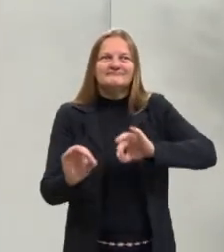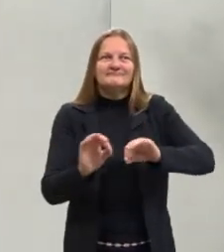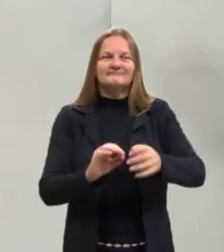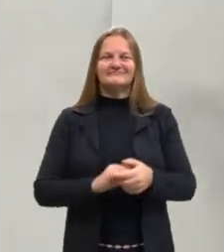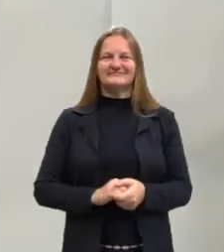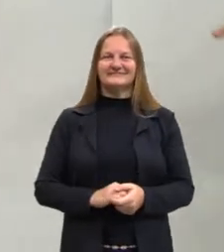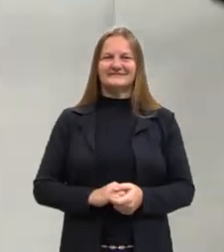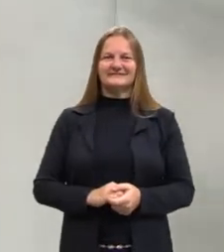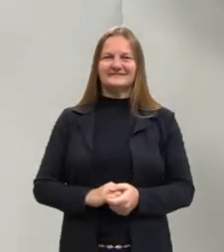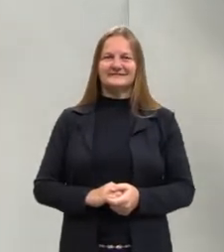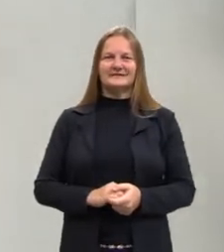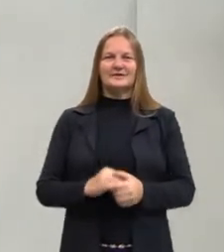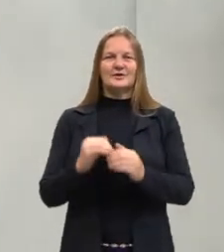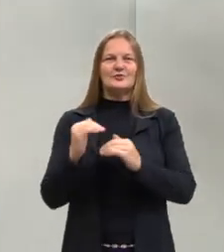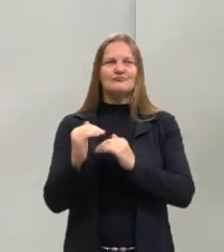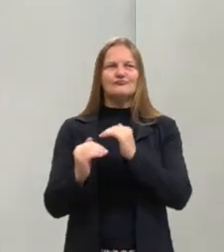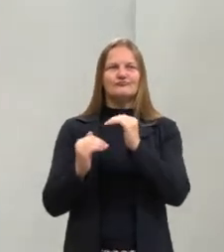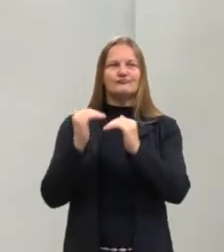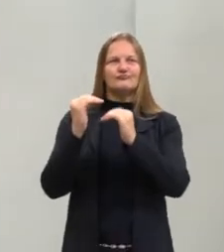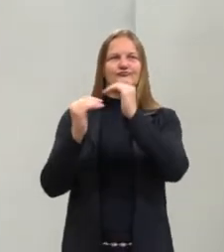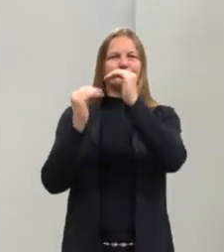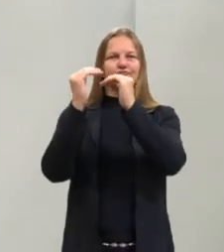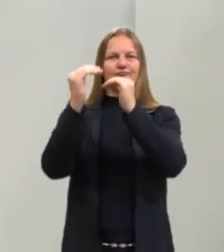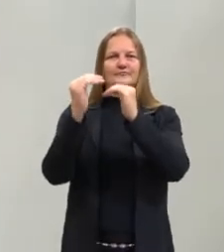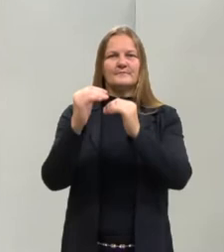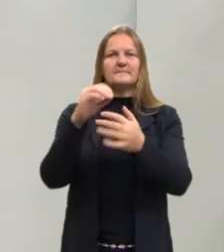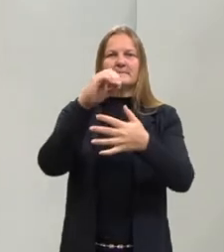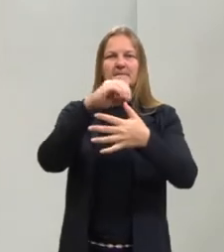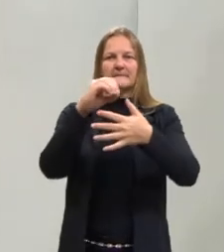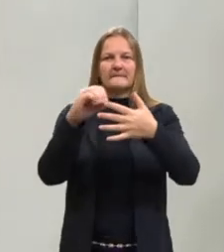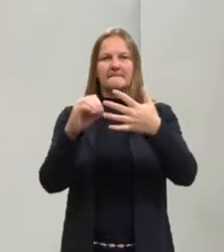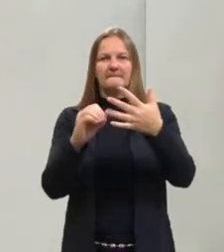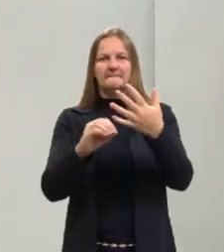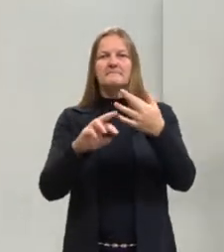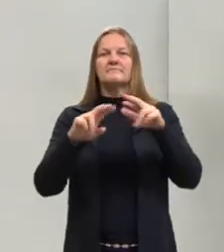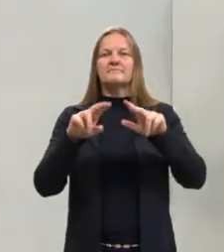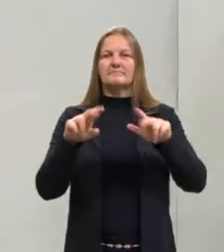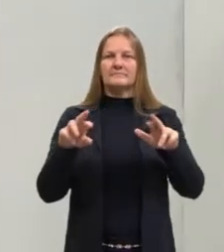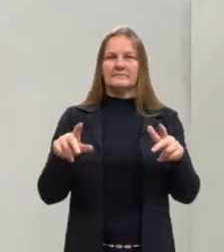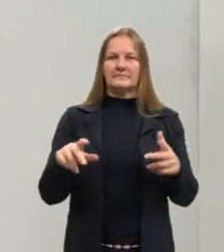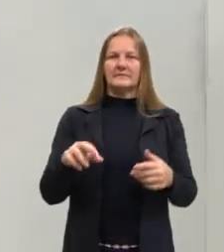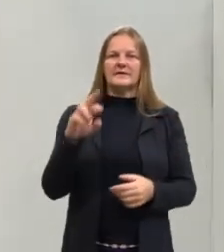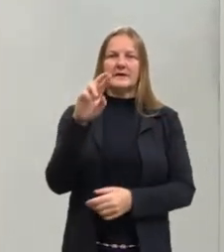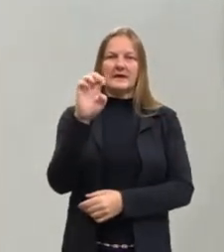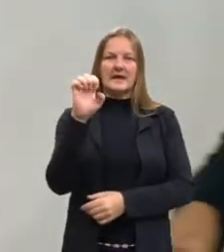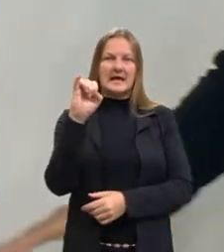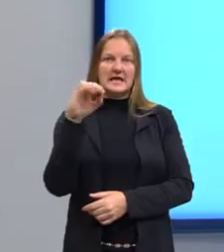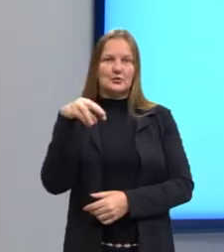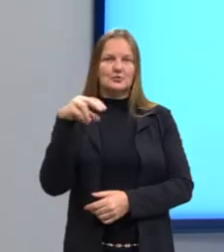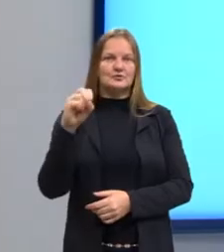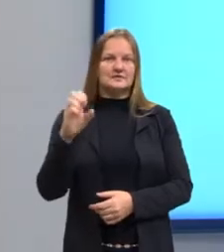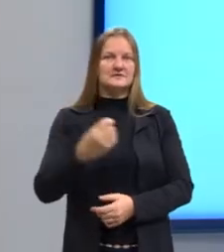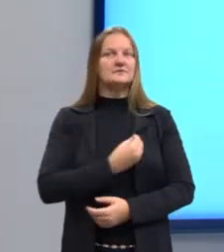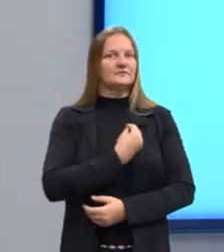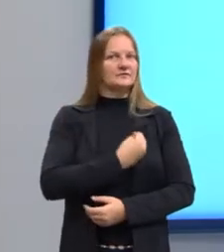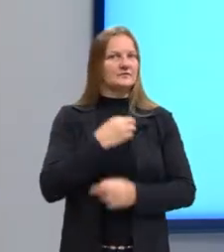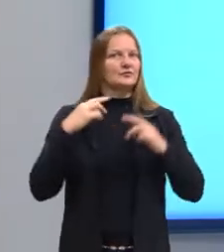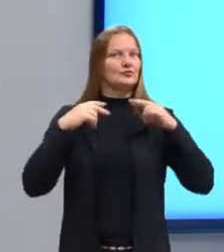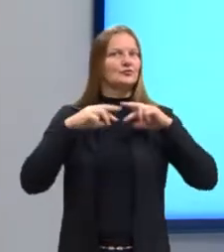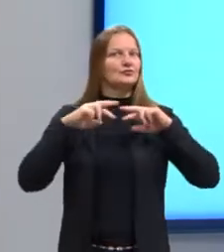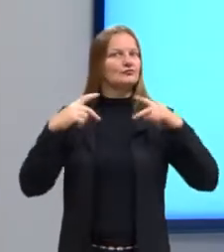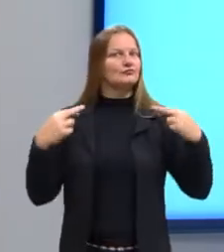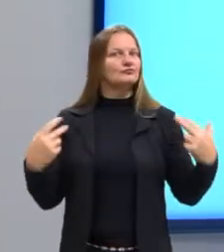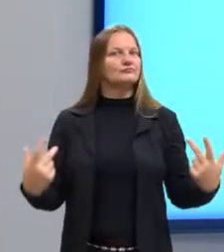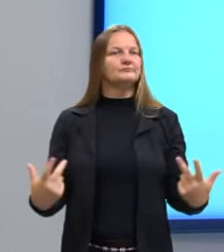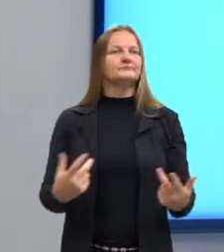de forma evolutiva que nós temos os cinco reinos de seres vivos. Aqui, mais abaixo, na base, nós